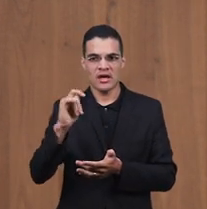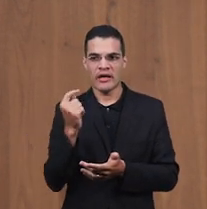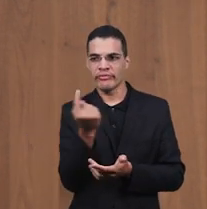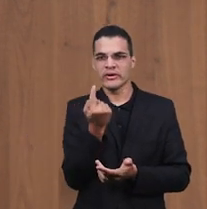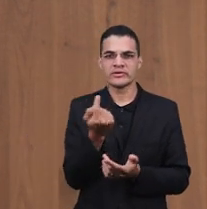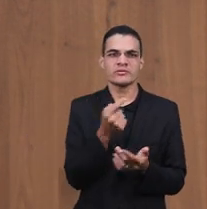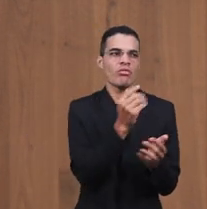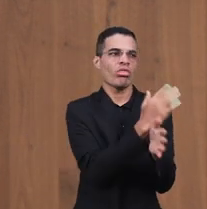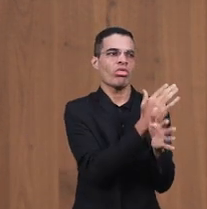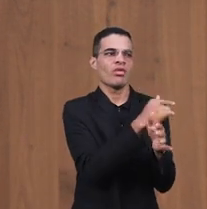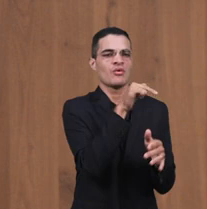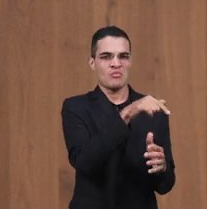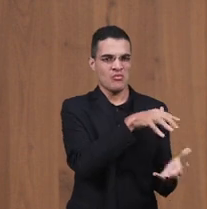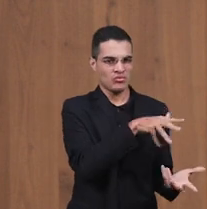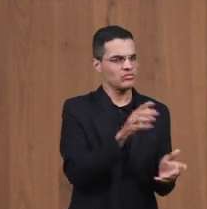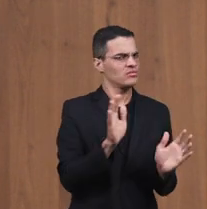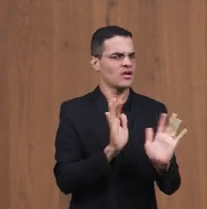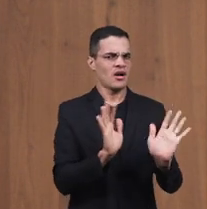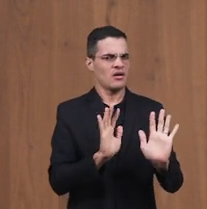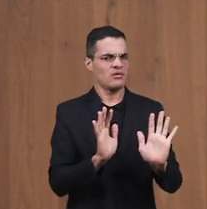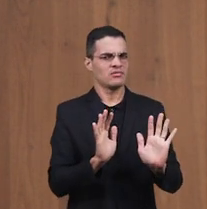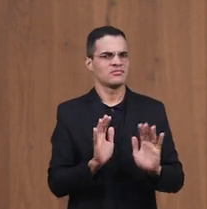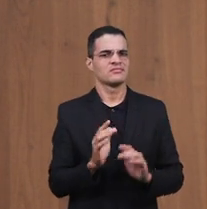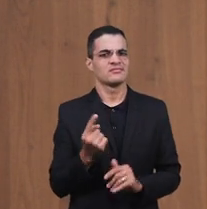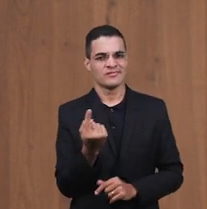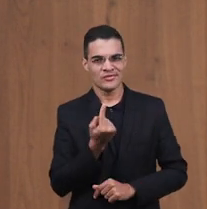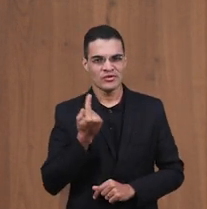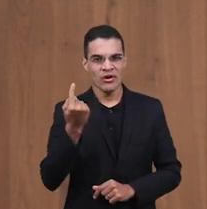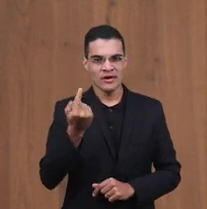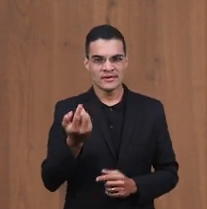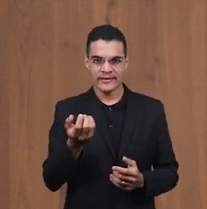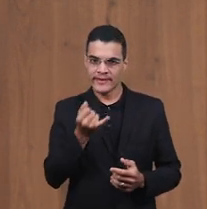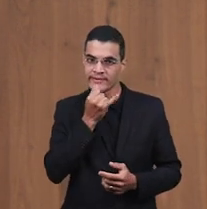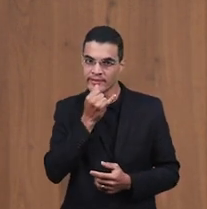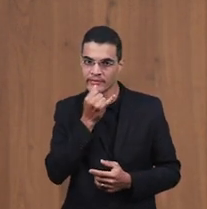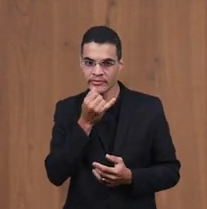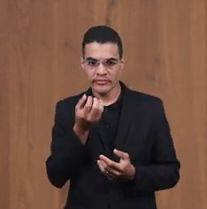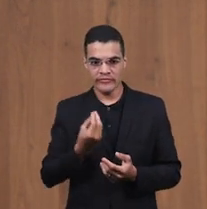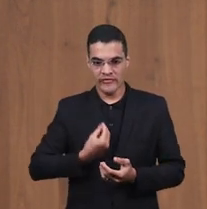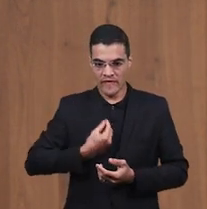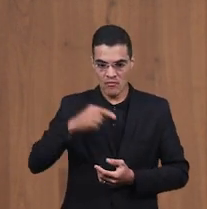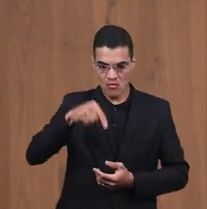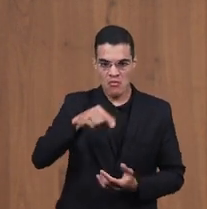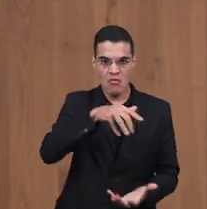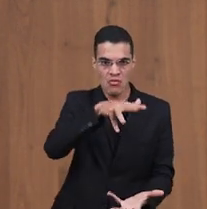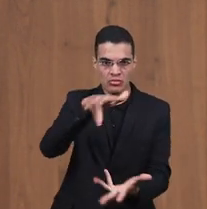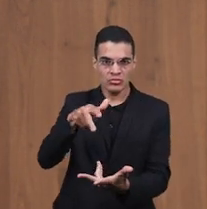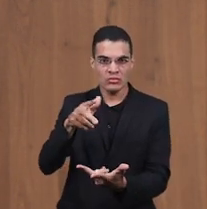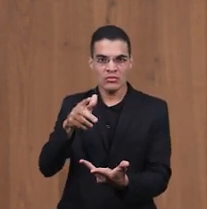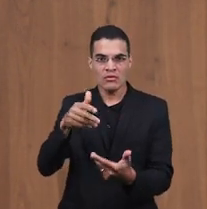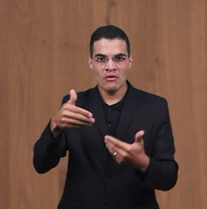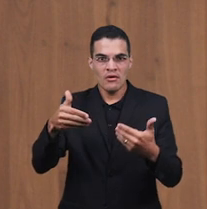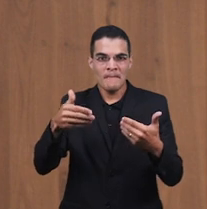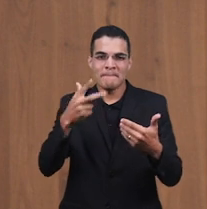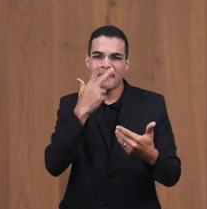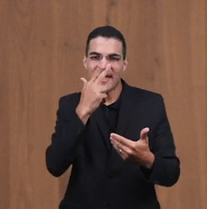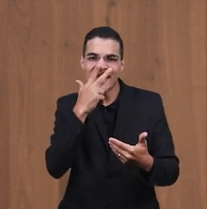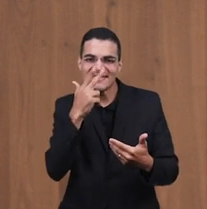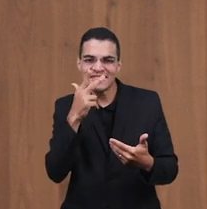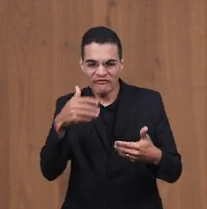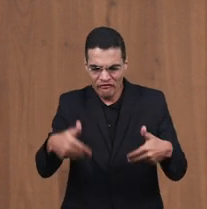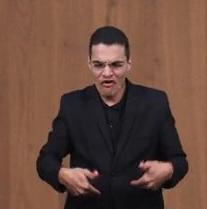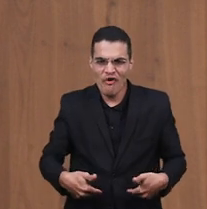acaso Nós vivemos Um período Agora De fome espiritual Nós vivemos Um período